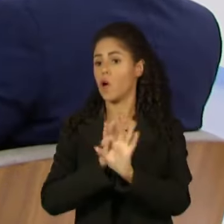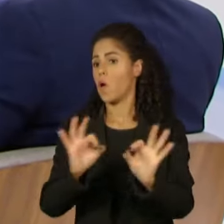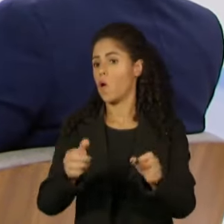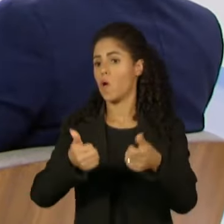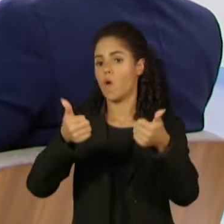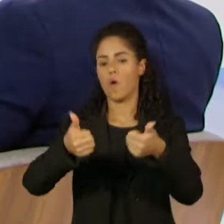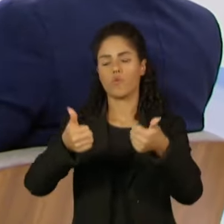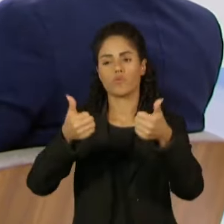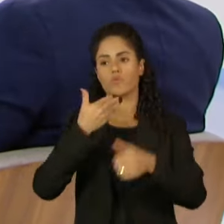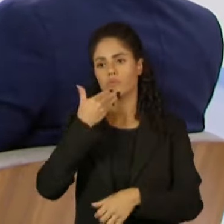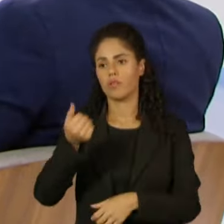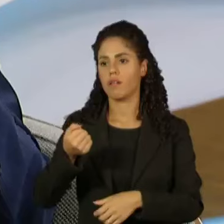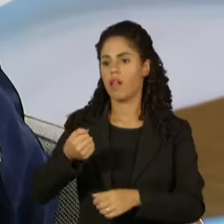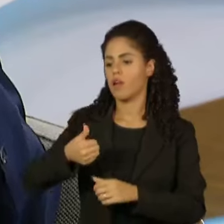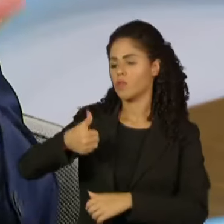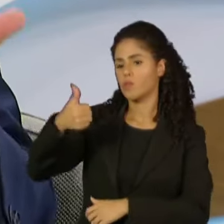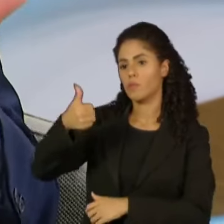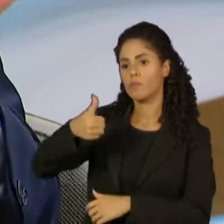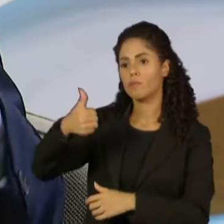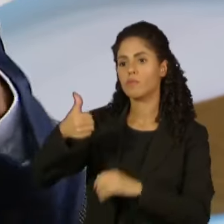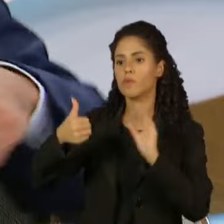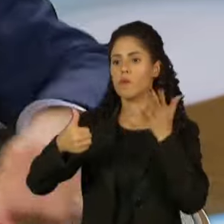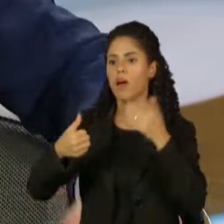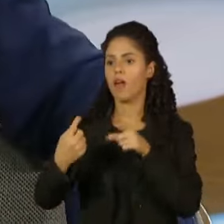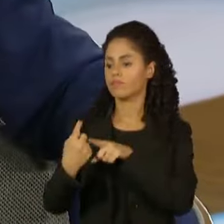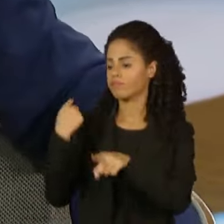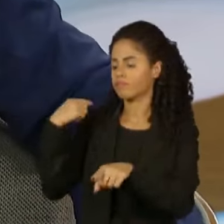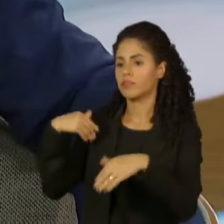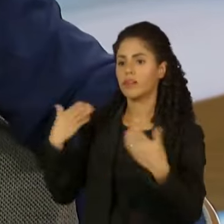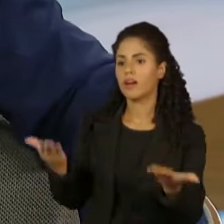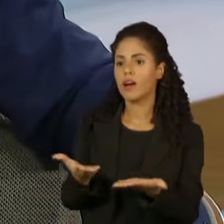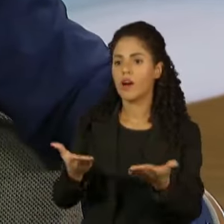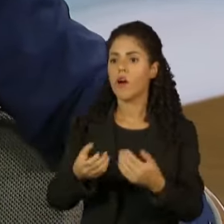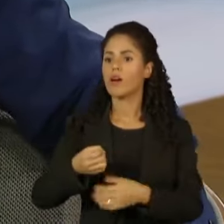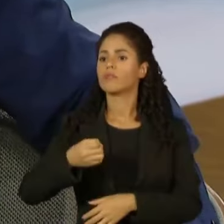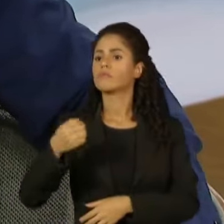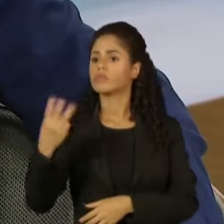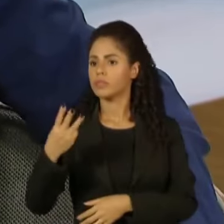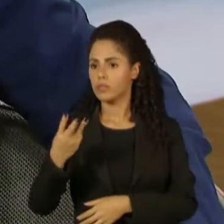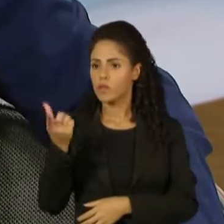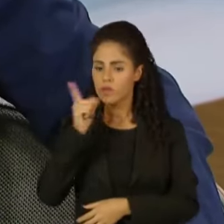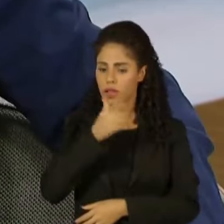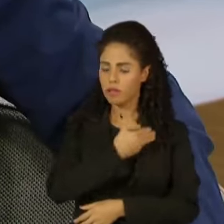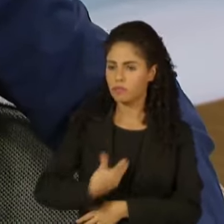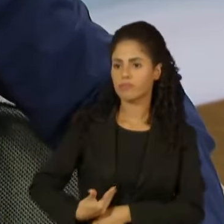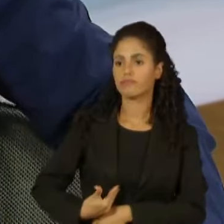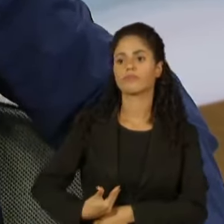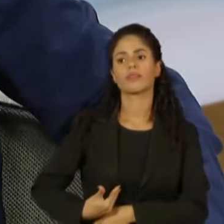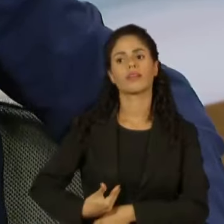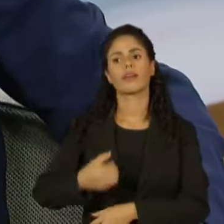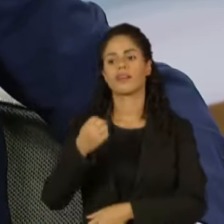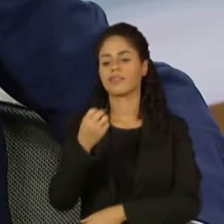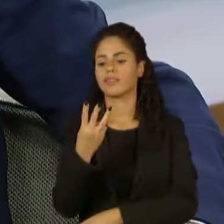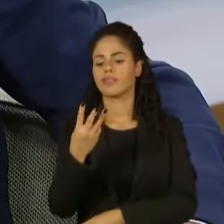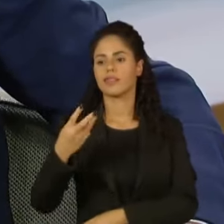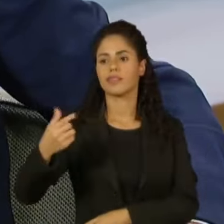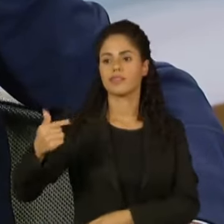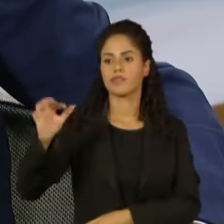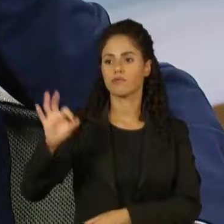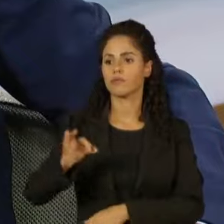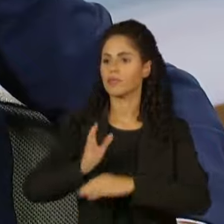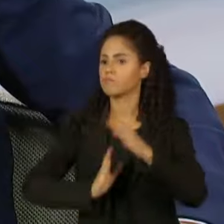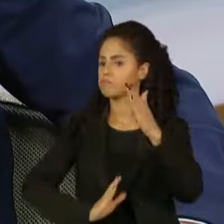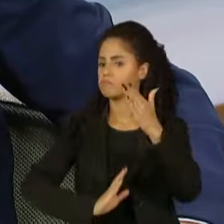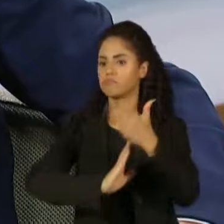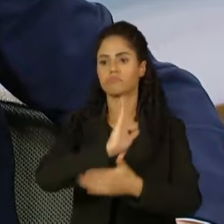O melhor tinha sido no primeiro ano do primeiro governo. Agora, o primeiro ano do terceiro governo do Lula III chegou a 37% de